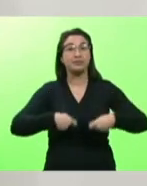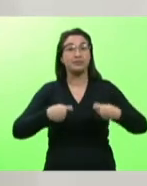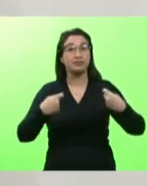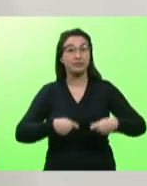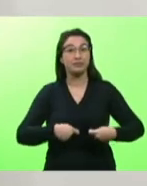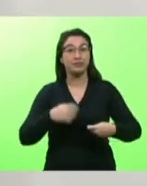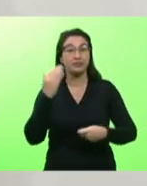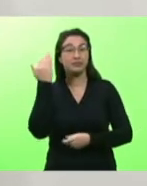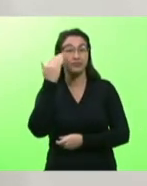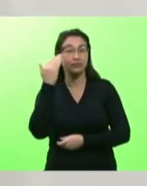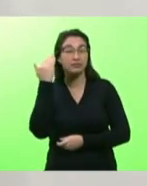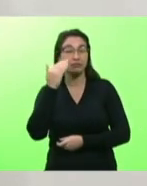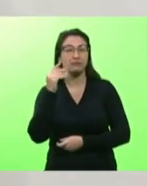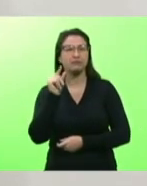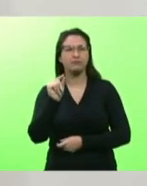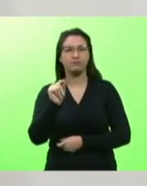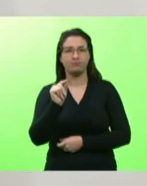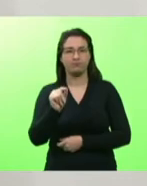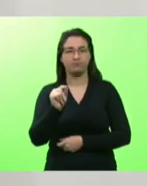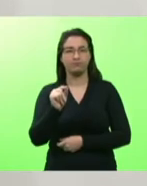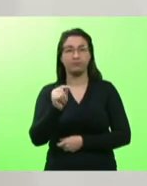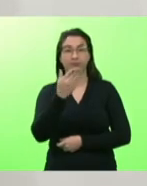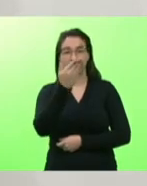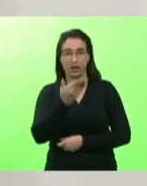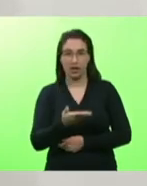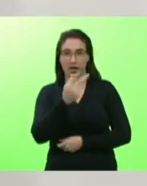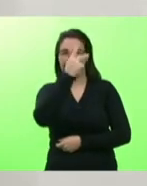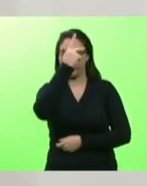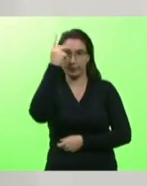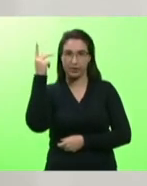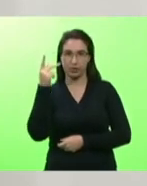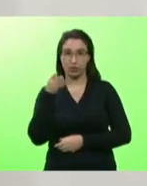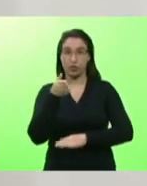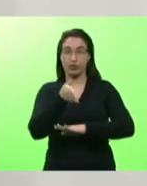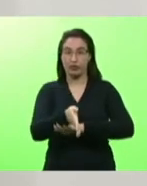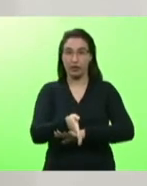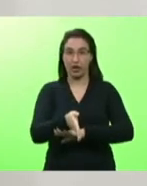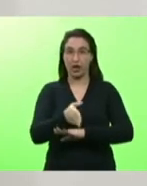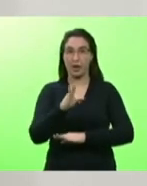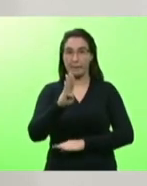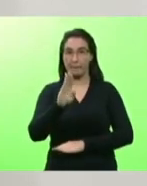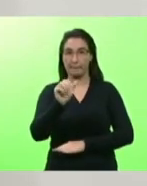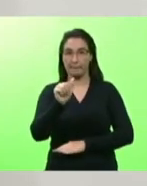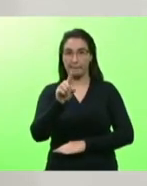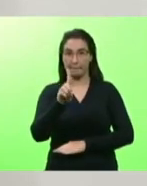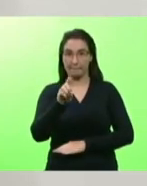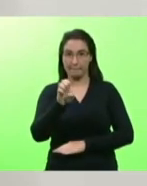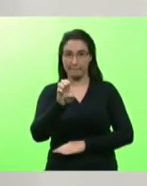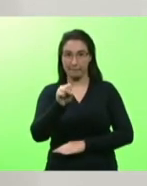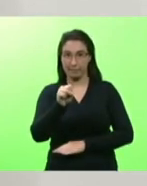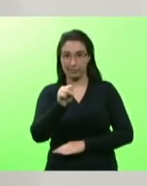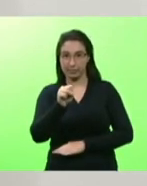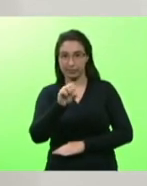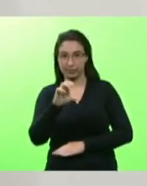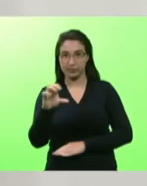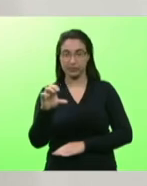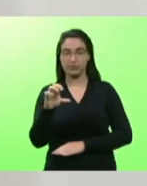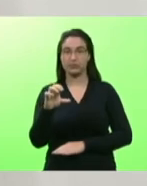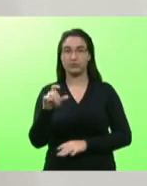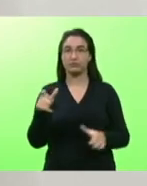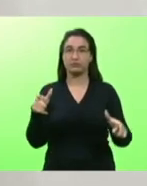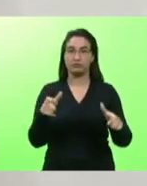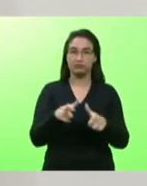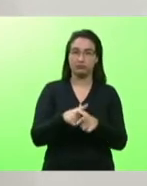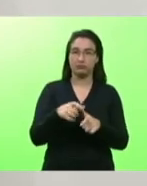compreender dentro disso que aquelas pessoas que quando você vai hoje no Badesc para micro e pequenos empreendedores você vai no